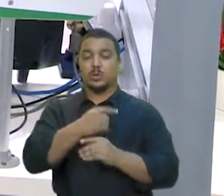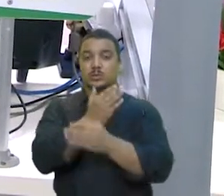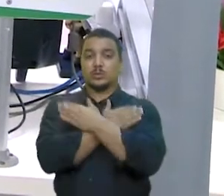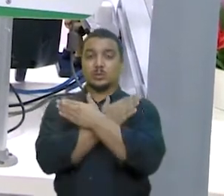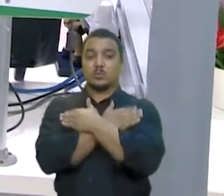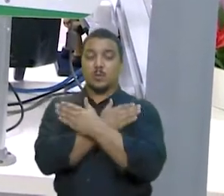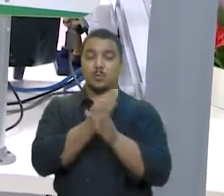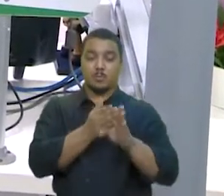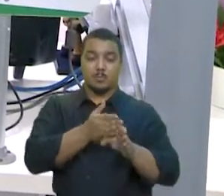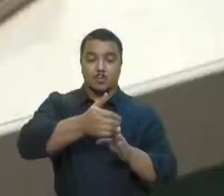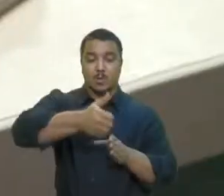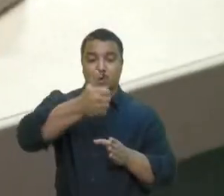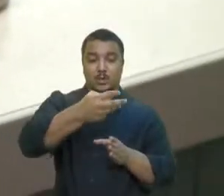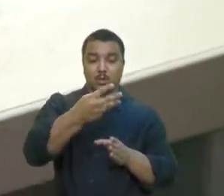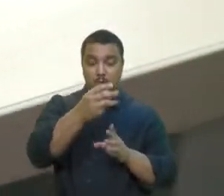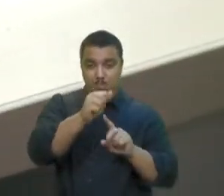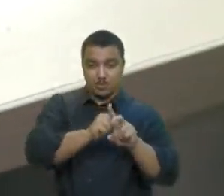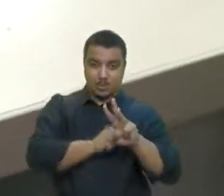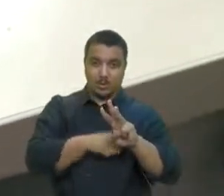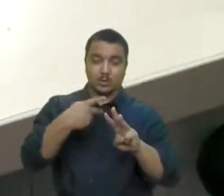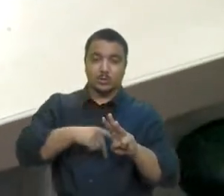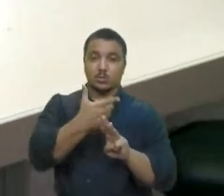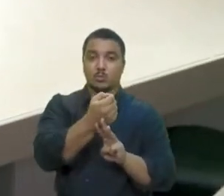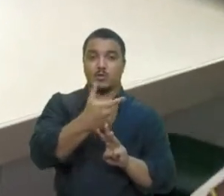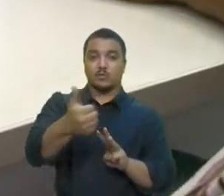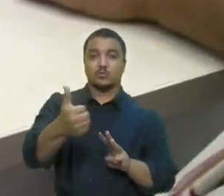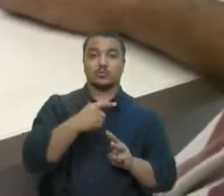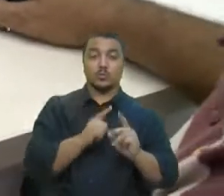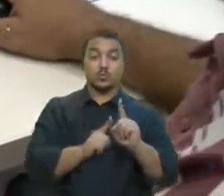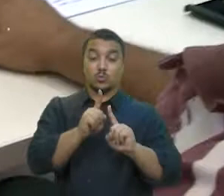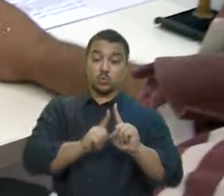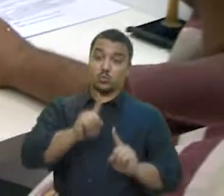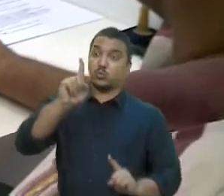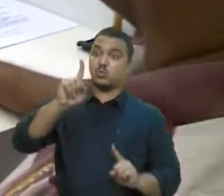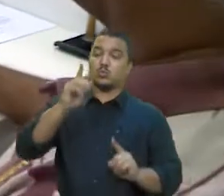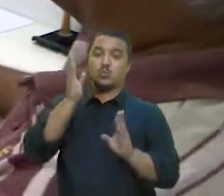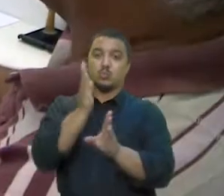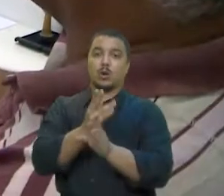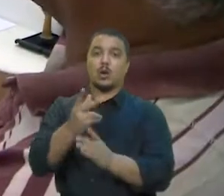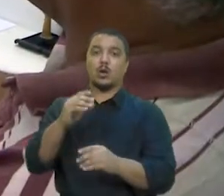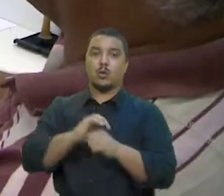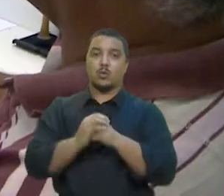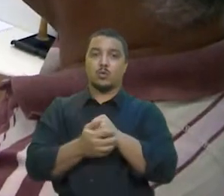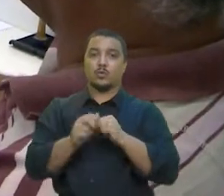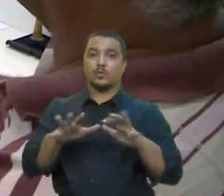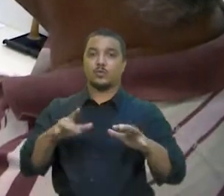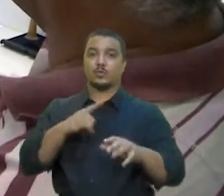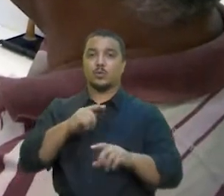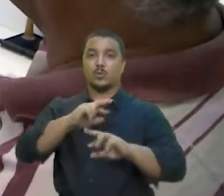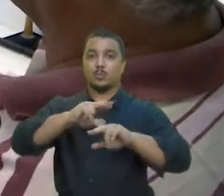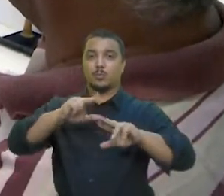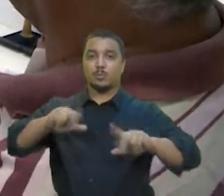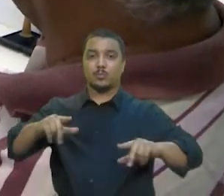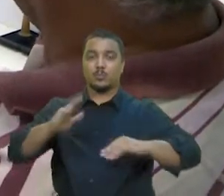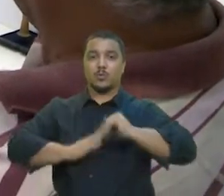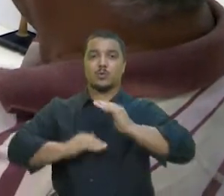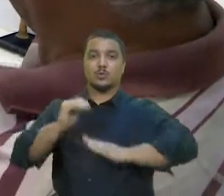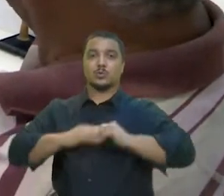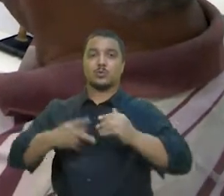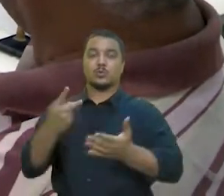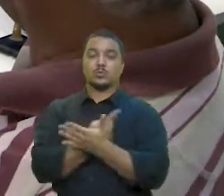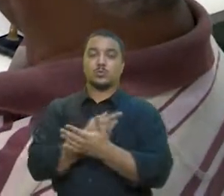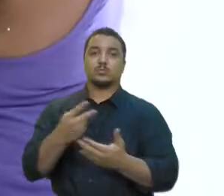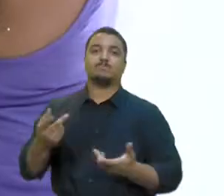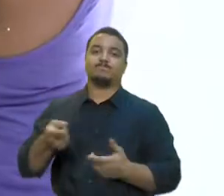trimestre de 2021 foi recorde. Devido à pandemia de Covid-19, vários setores e profissionais sofreram impacto,